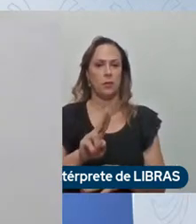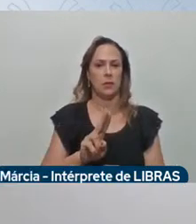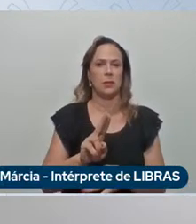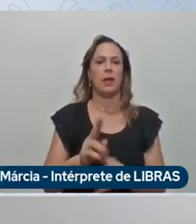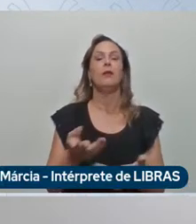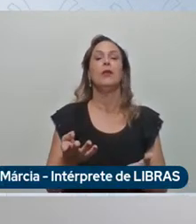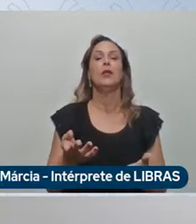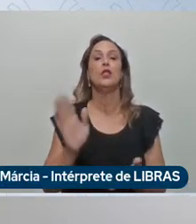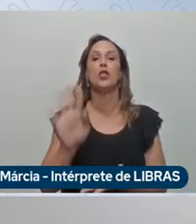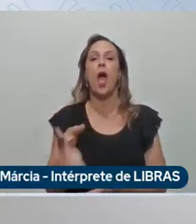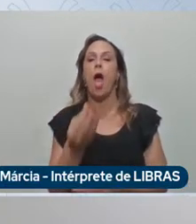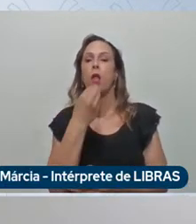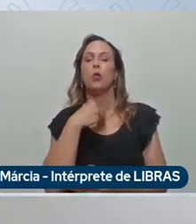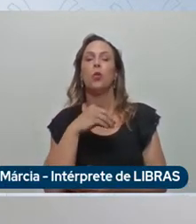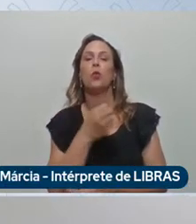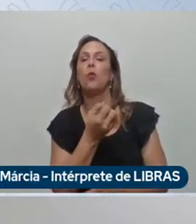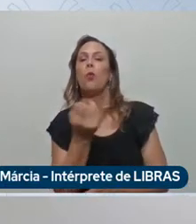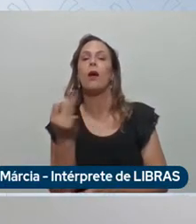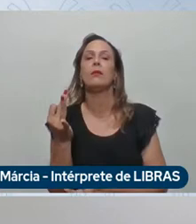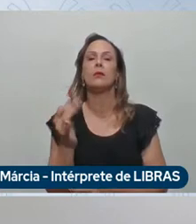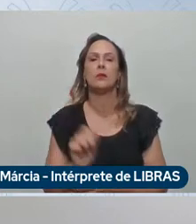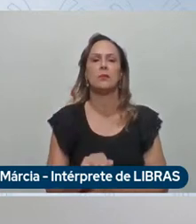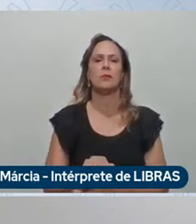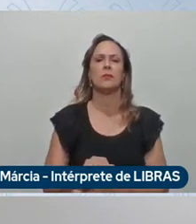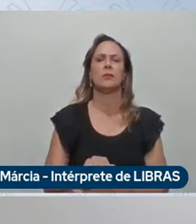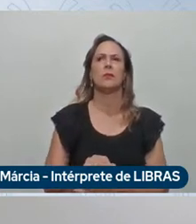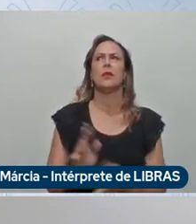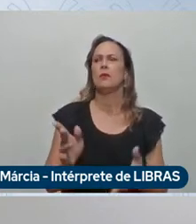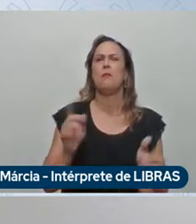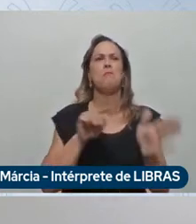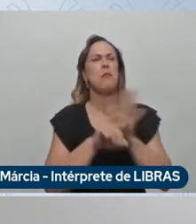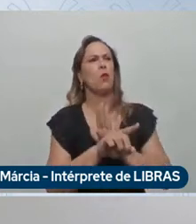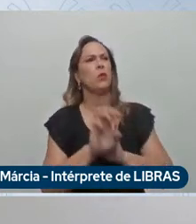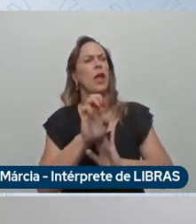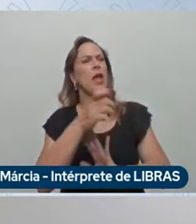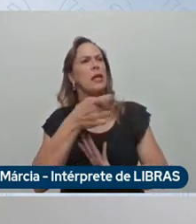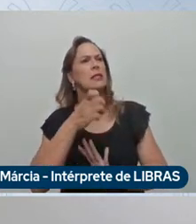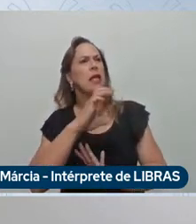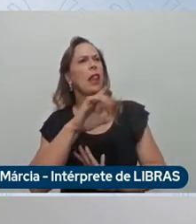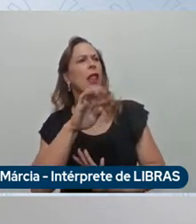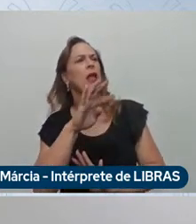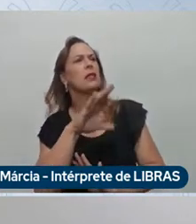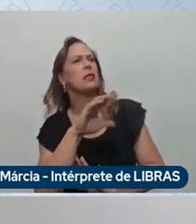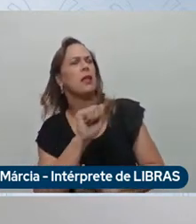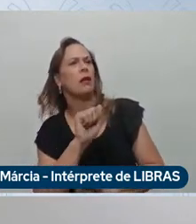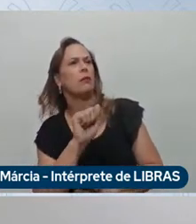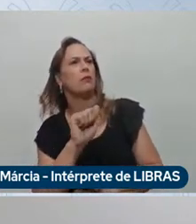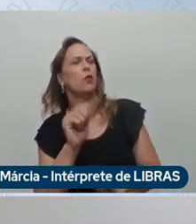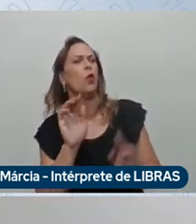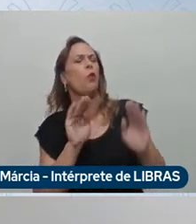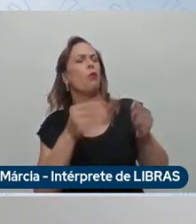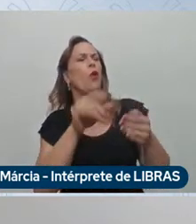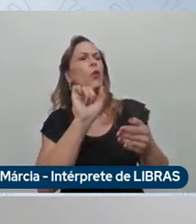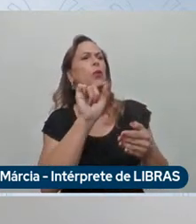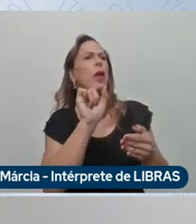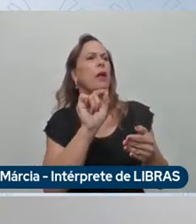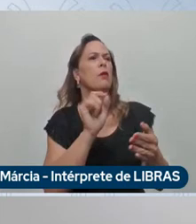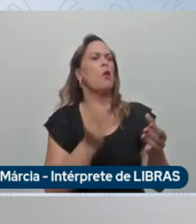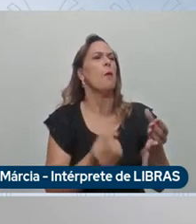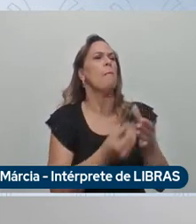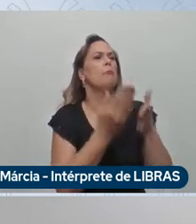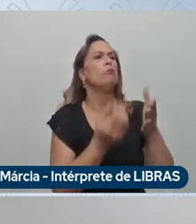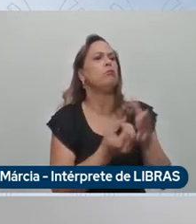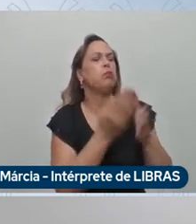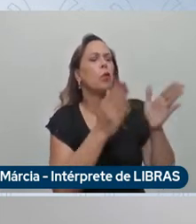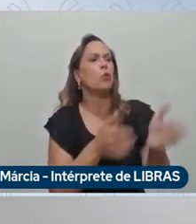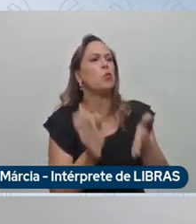através fala de excelência fala de produtividade de eficiência em geral em geral de uma